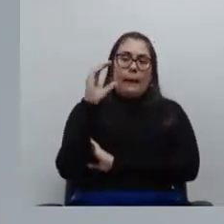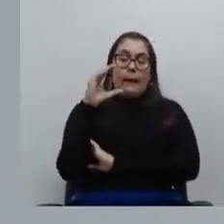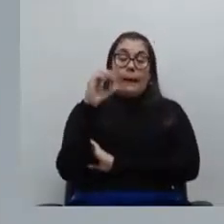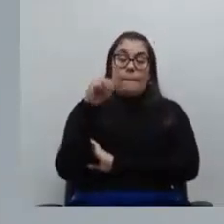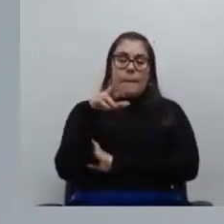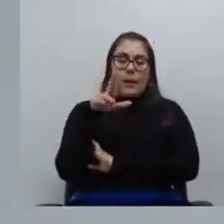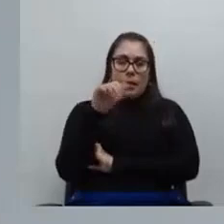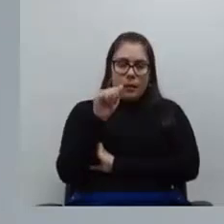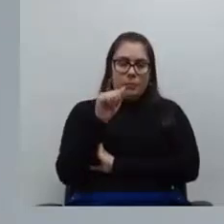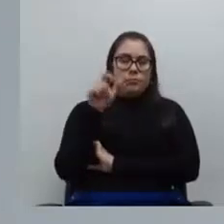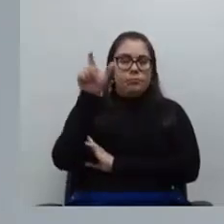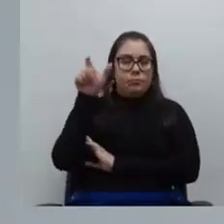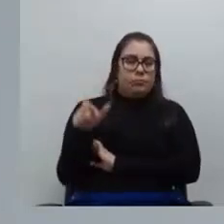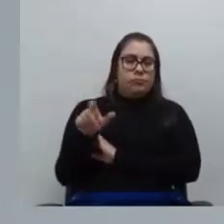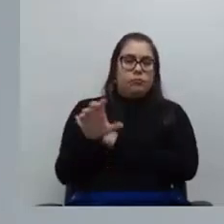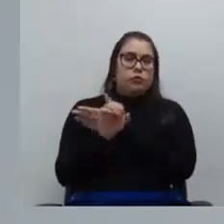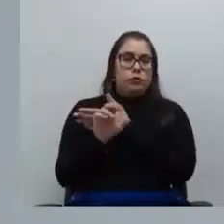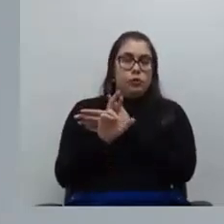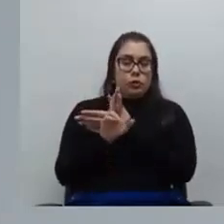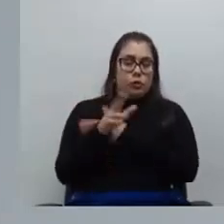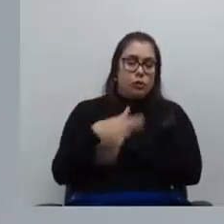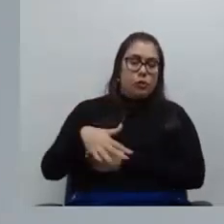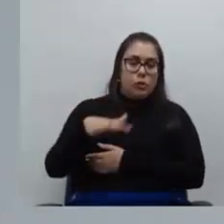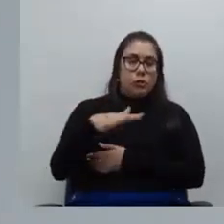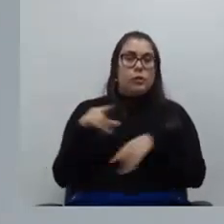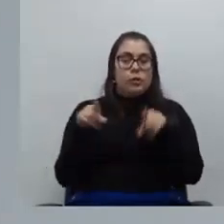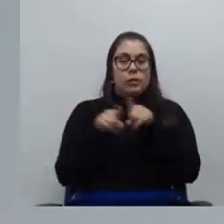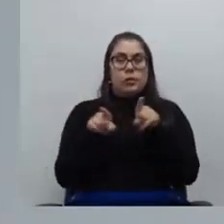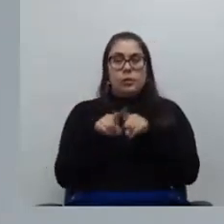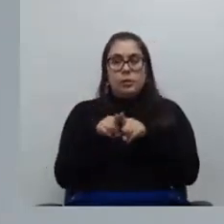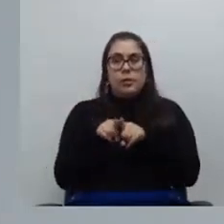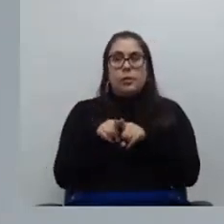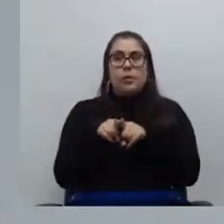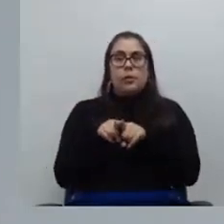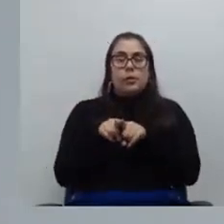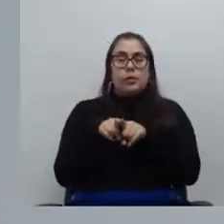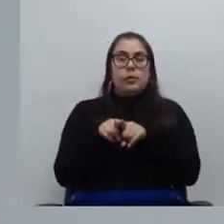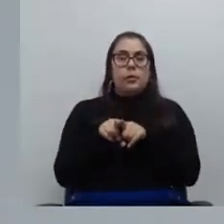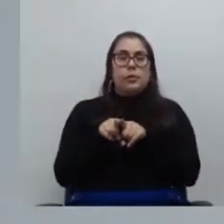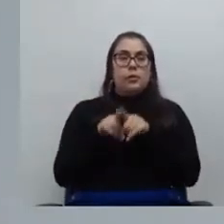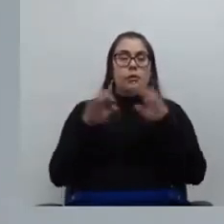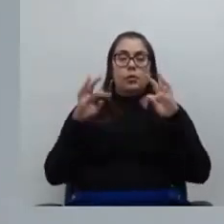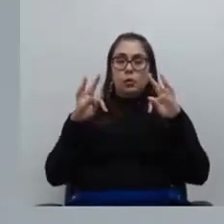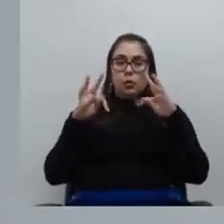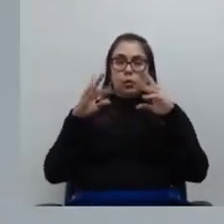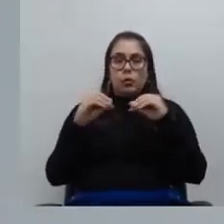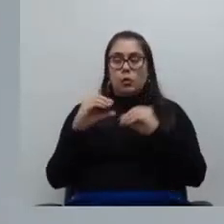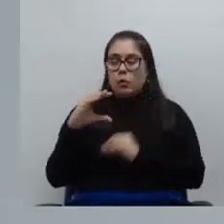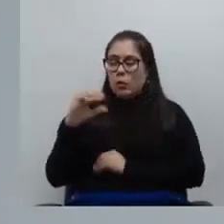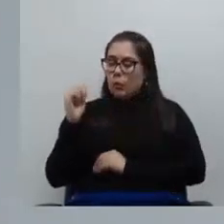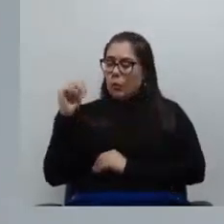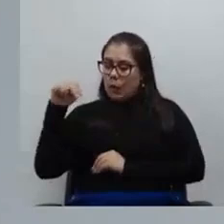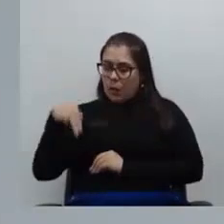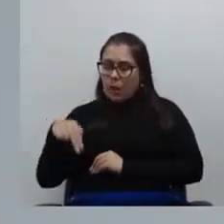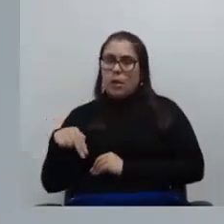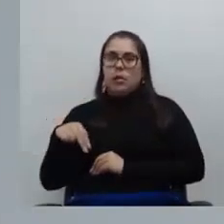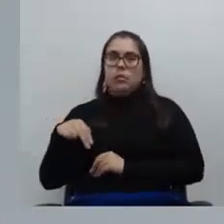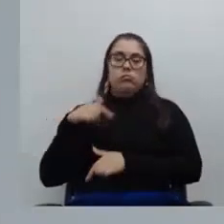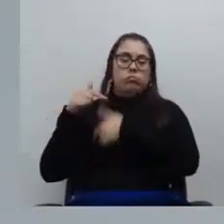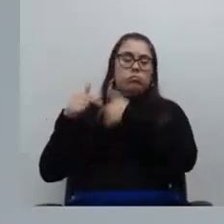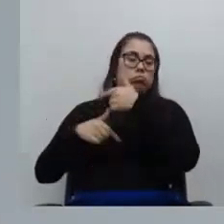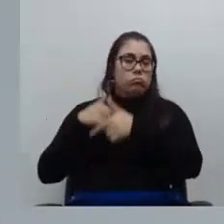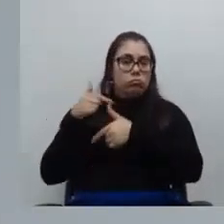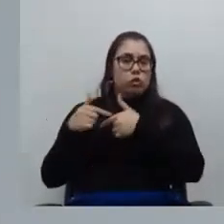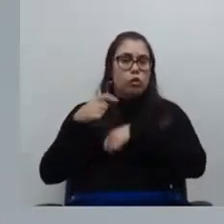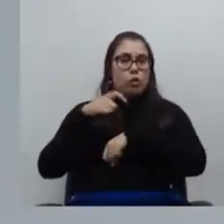Aqui também me colocar à disposição para a escuta dos servidores e servidoras e agentes do CAM que estiveram presentes hoje